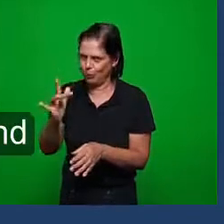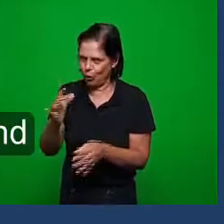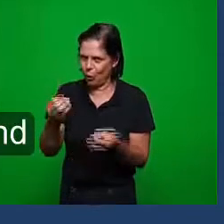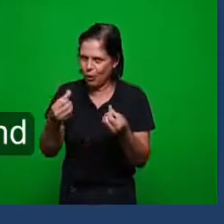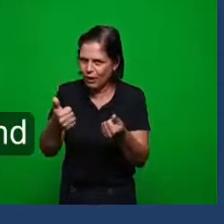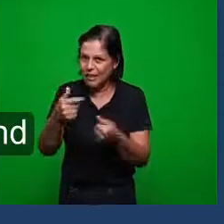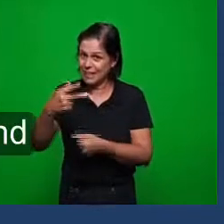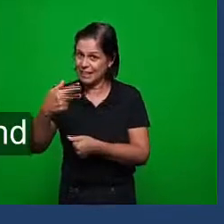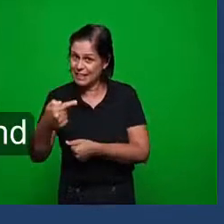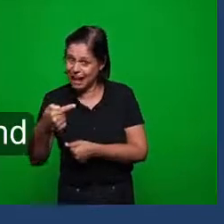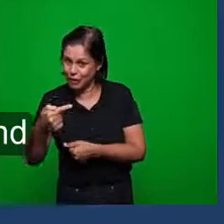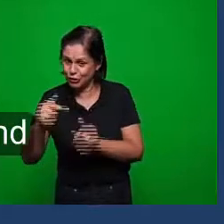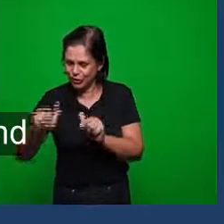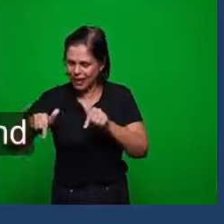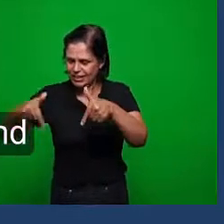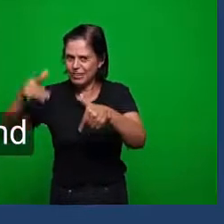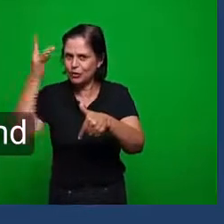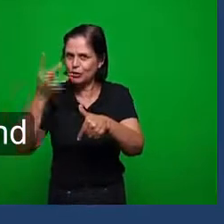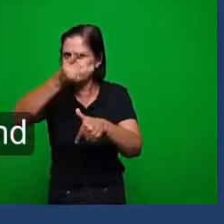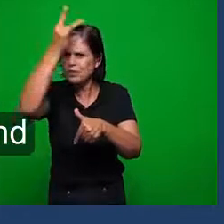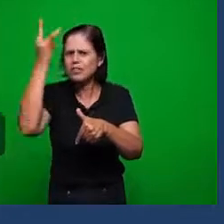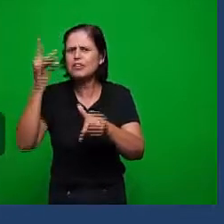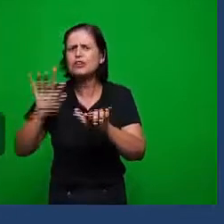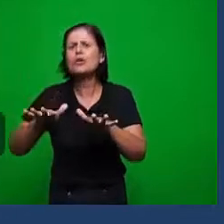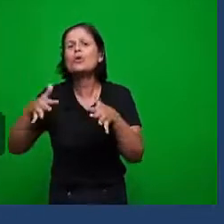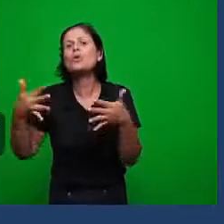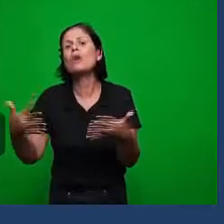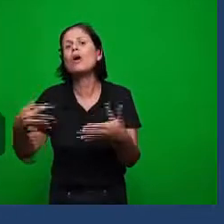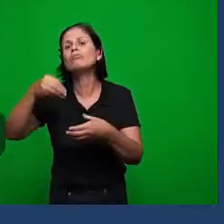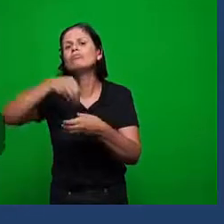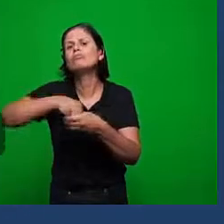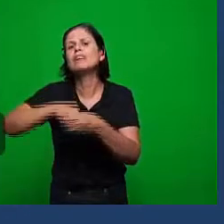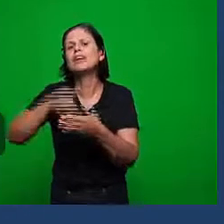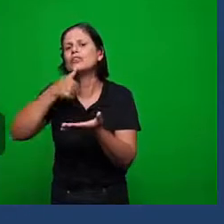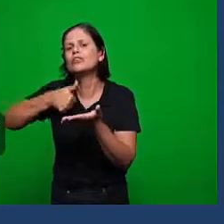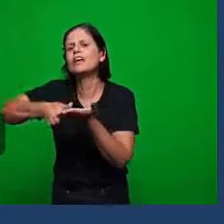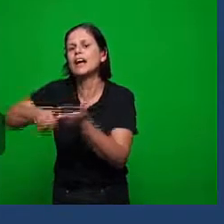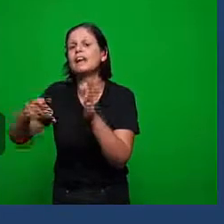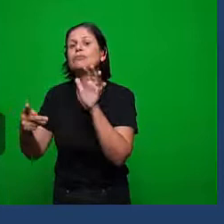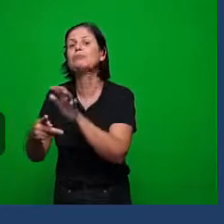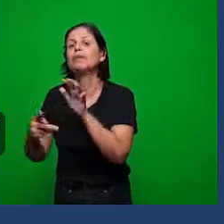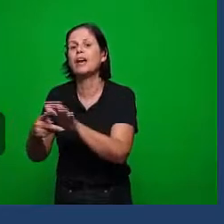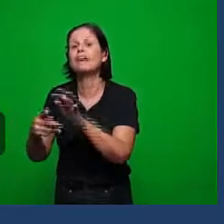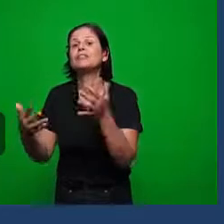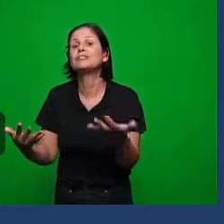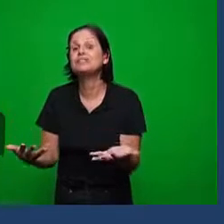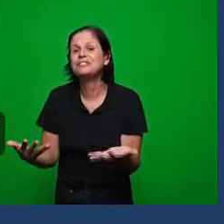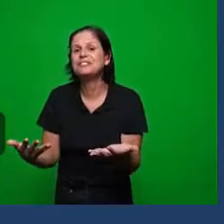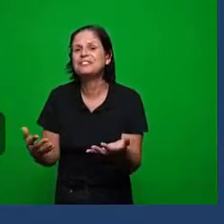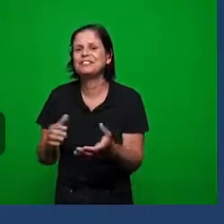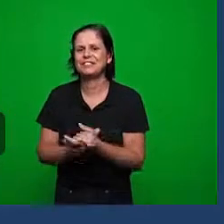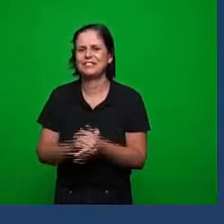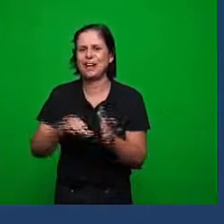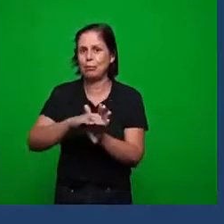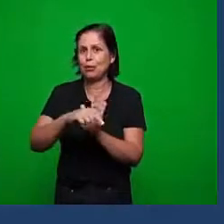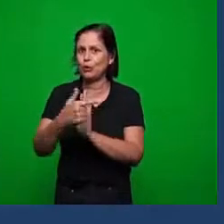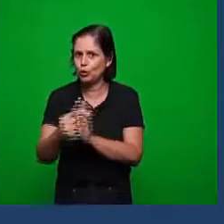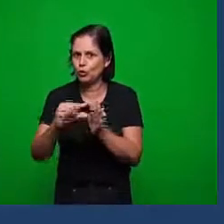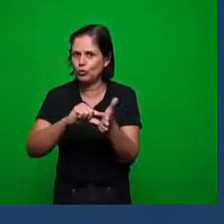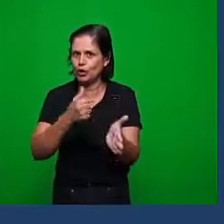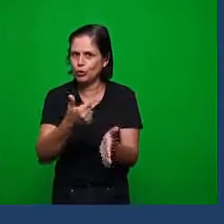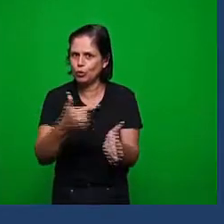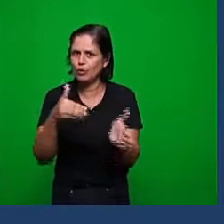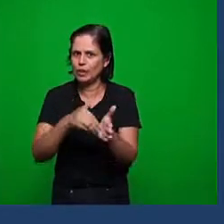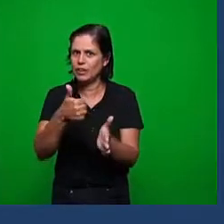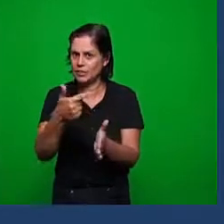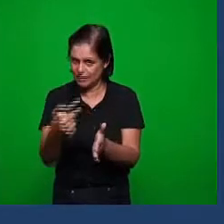na carta a pérgamo os irmãos irão ver a resposta do capítulo 2 do versículo 12 ao versículo 17 então nós iremos